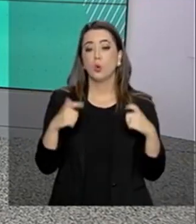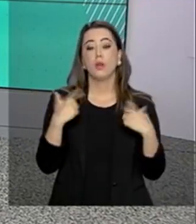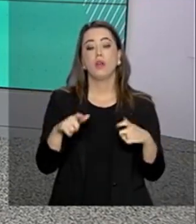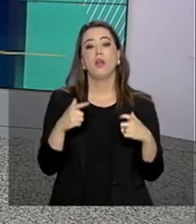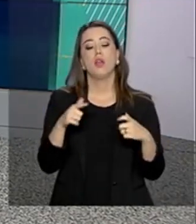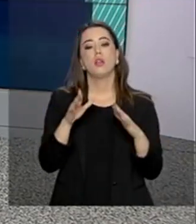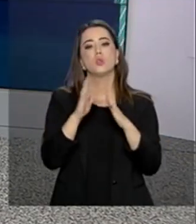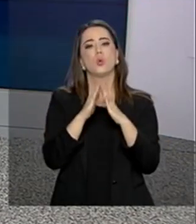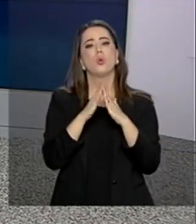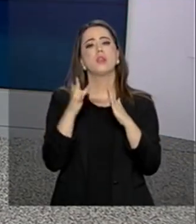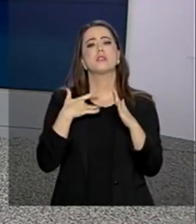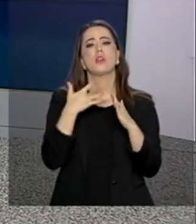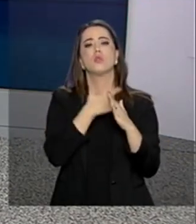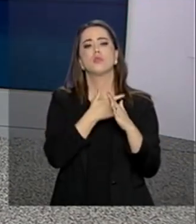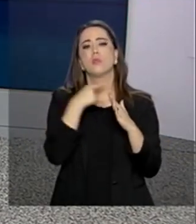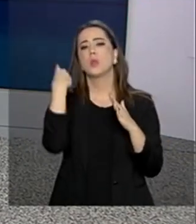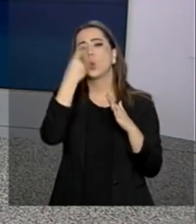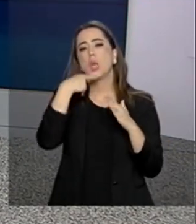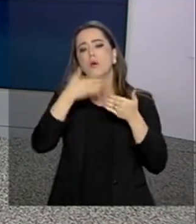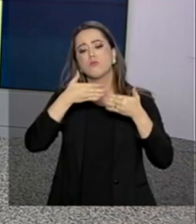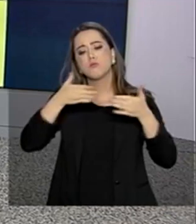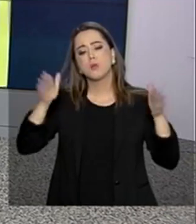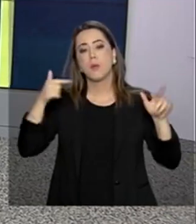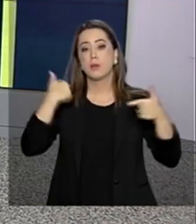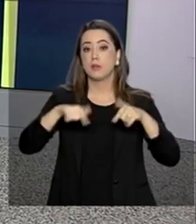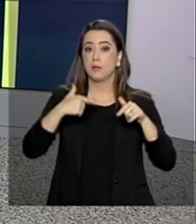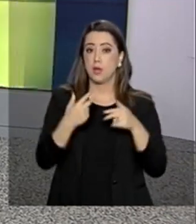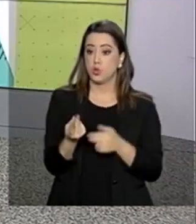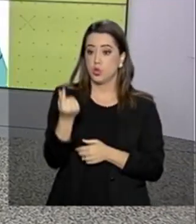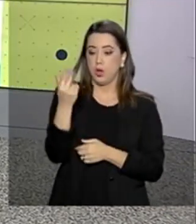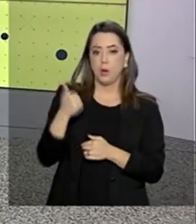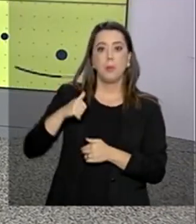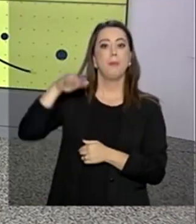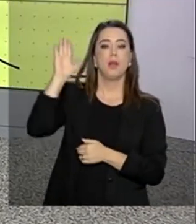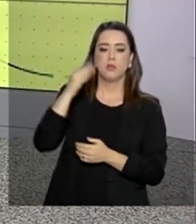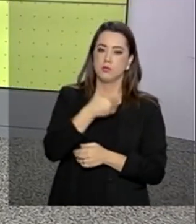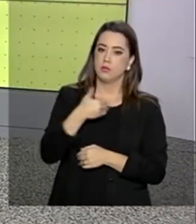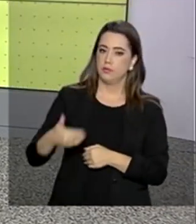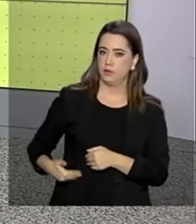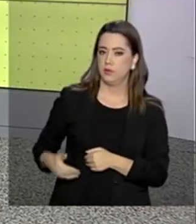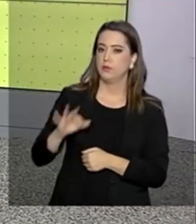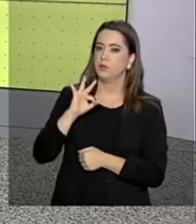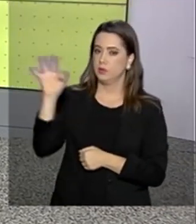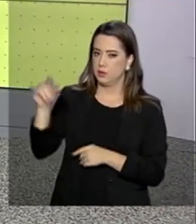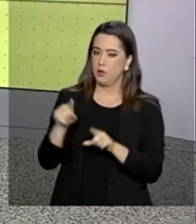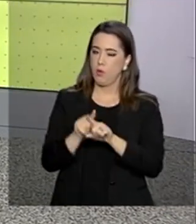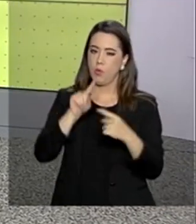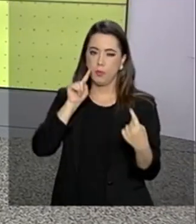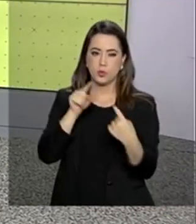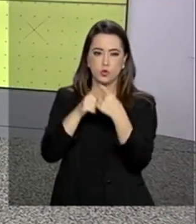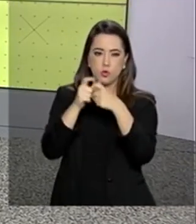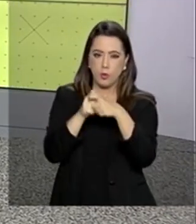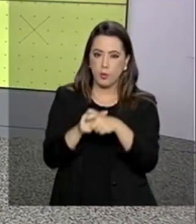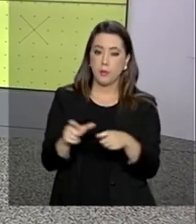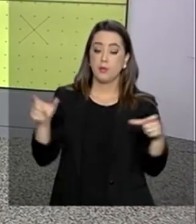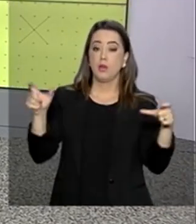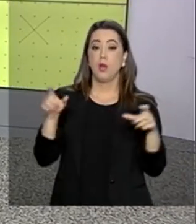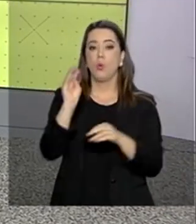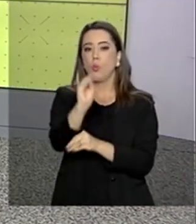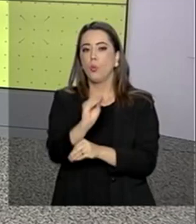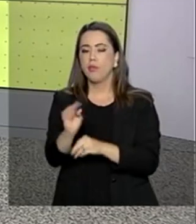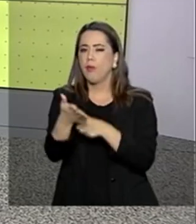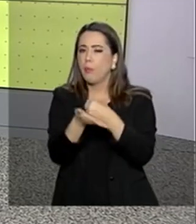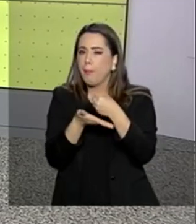família passam a receber mais recursos do governo federal. O objetivo é ampliar o acesso aos serviços da atenção